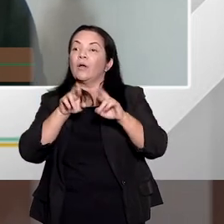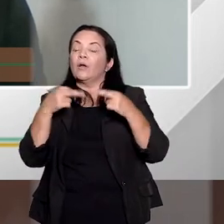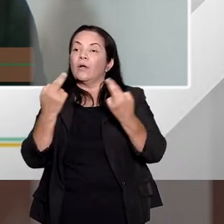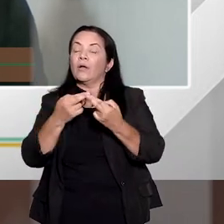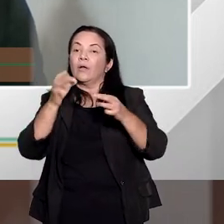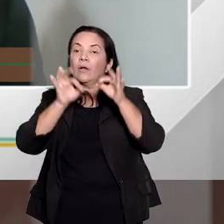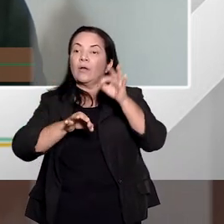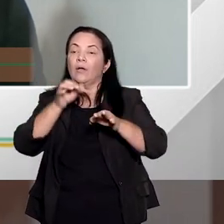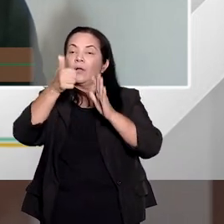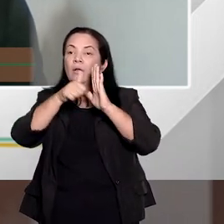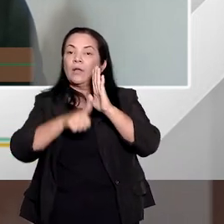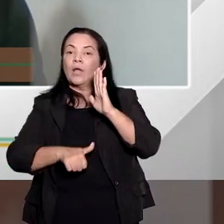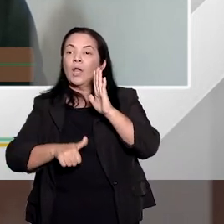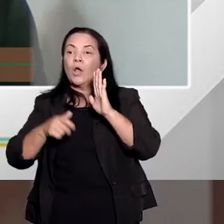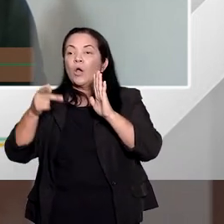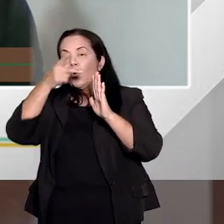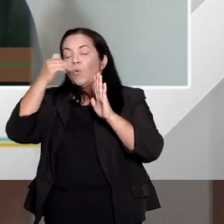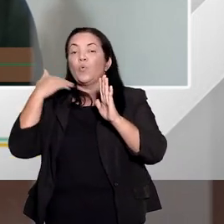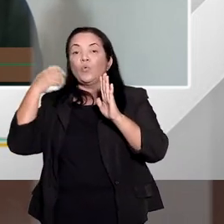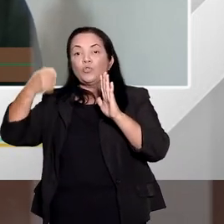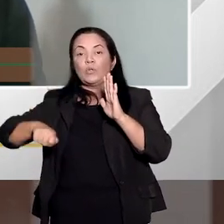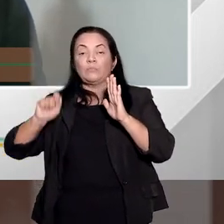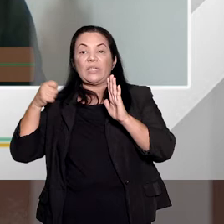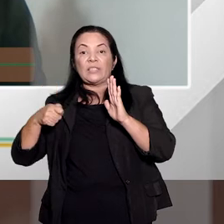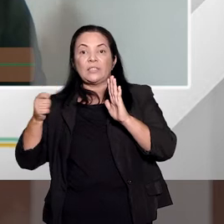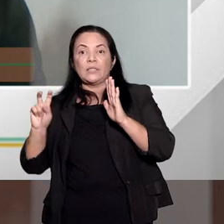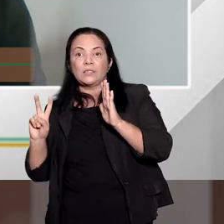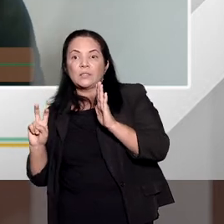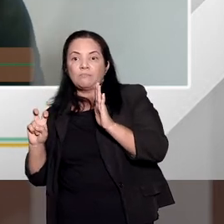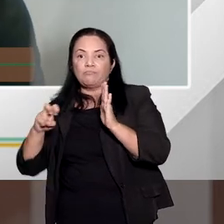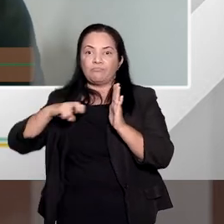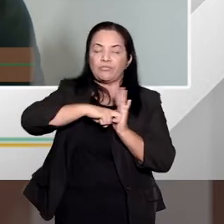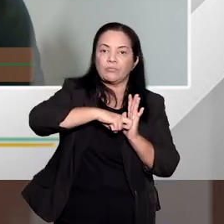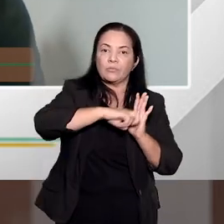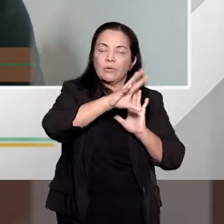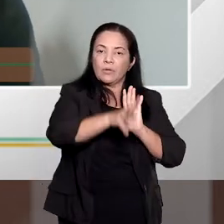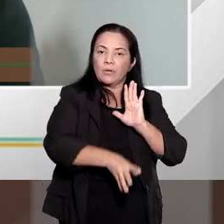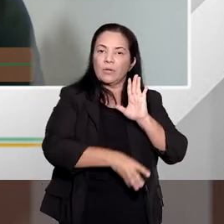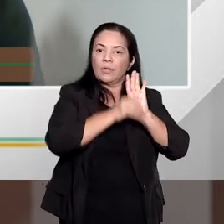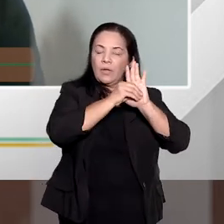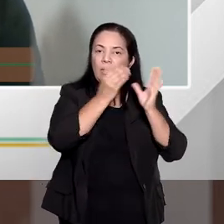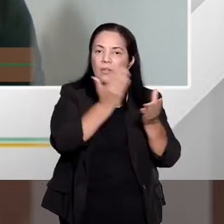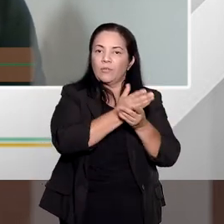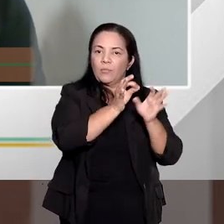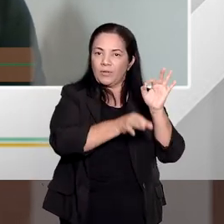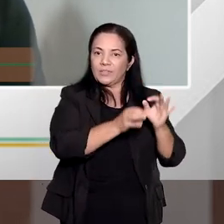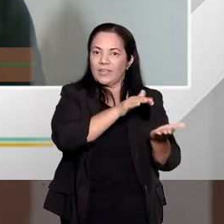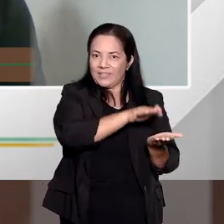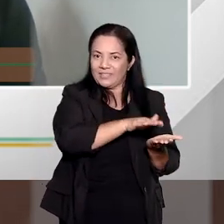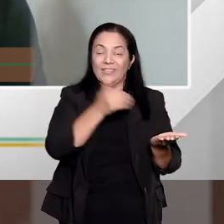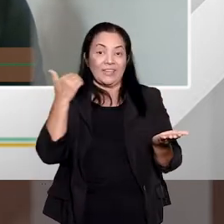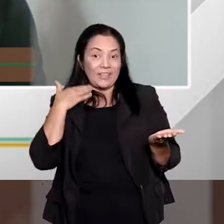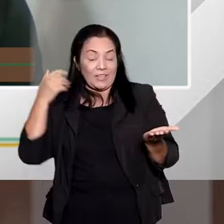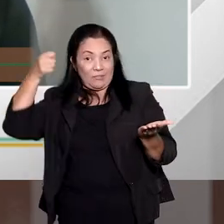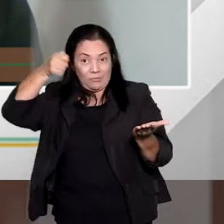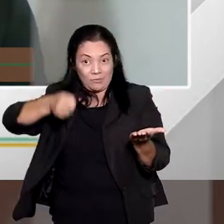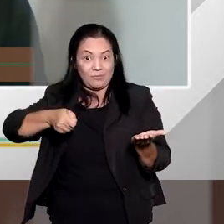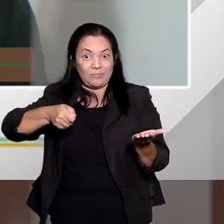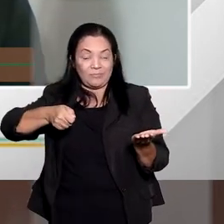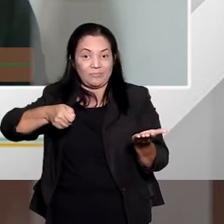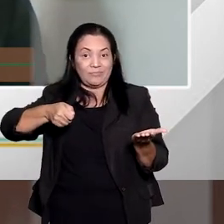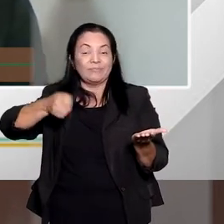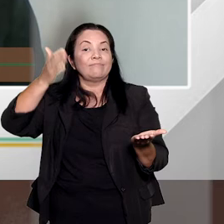orais e o juiz sentenciar, a não ser ali que tenha questão de dirigência. Então, os próprios juízes, eles,